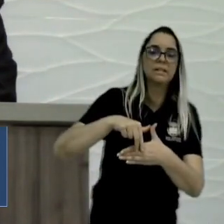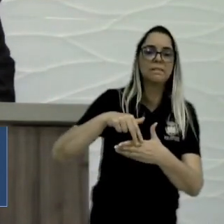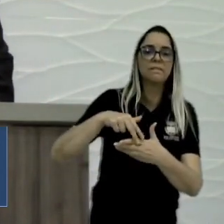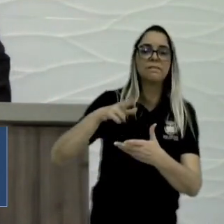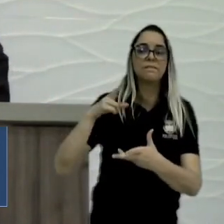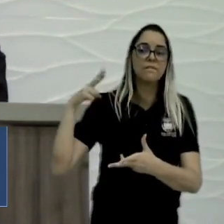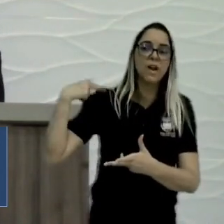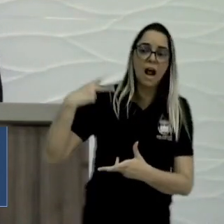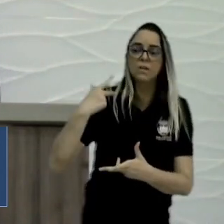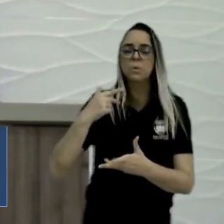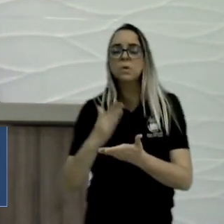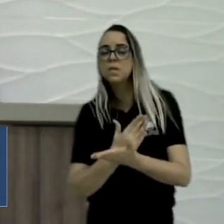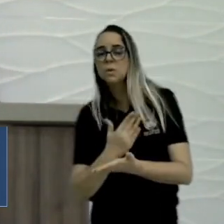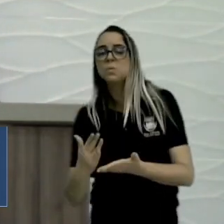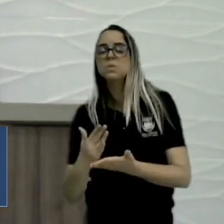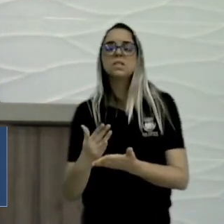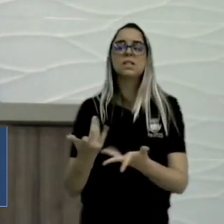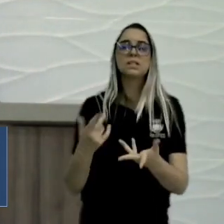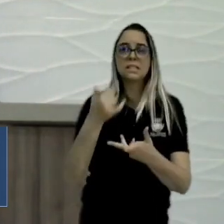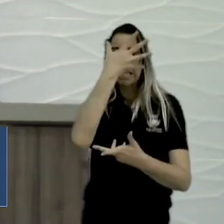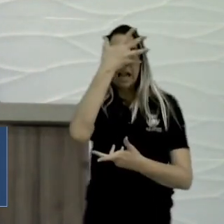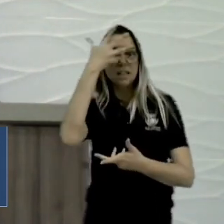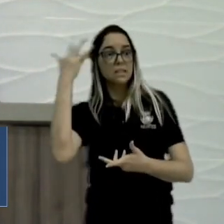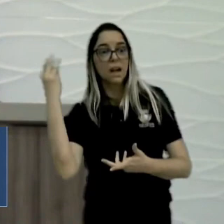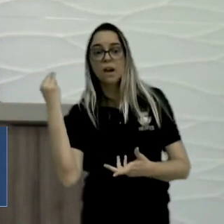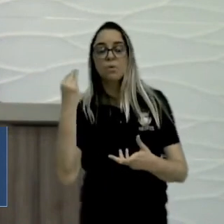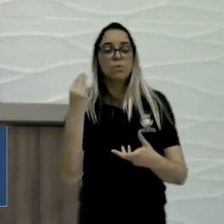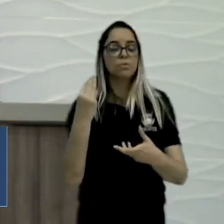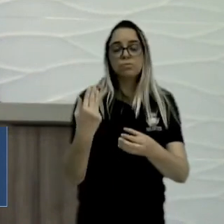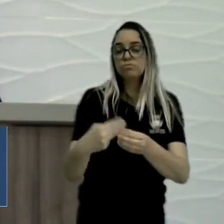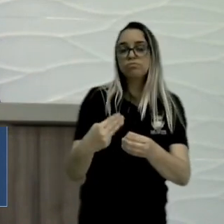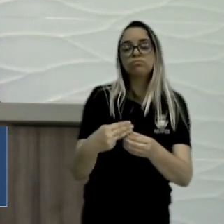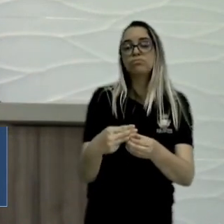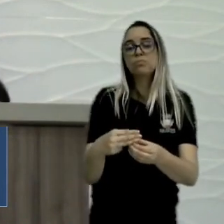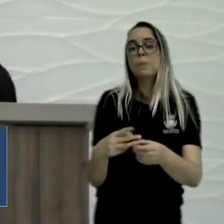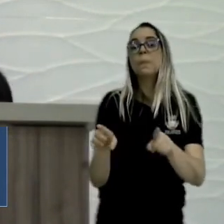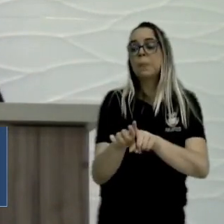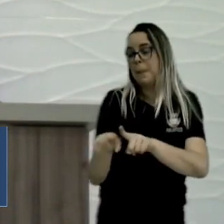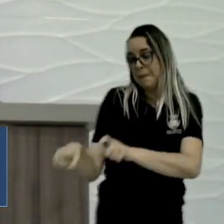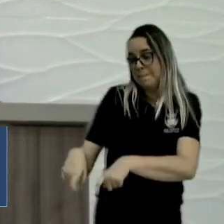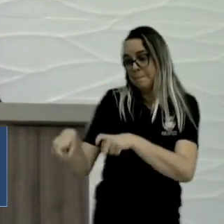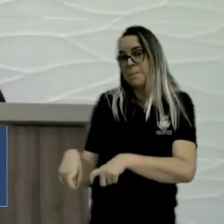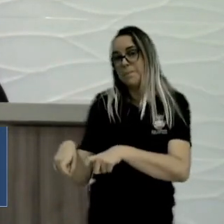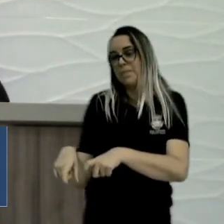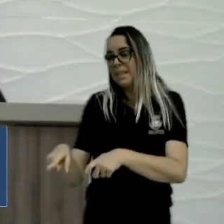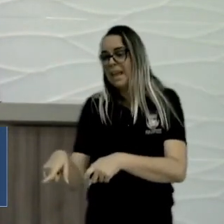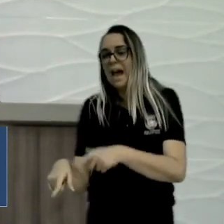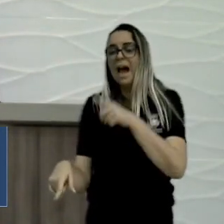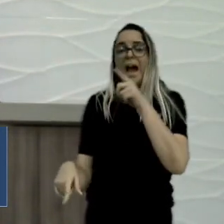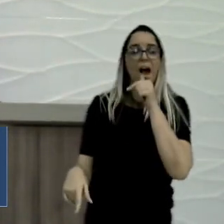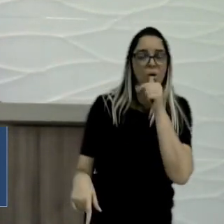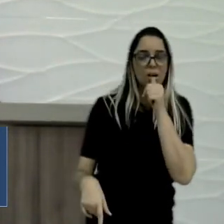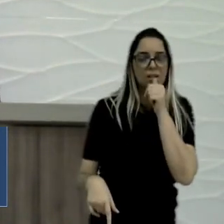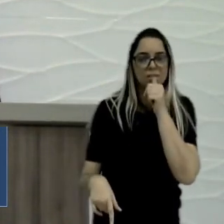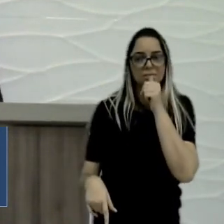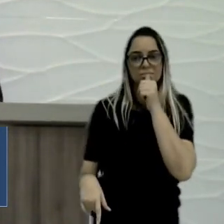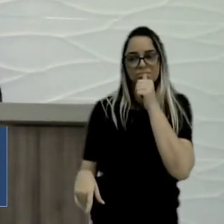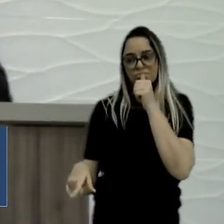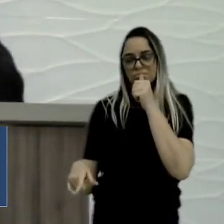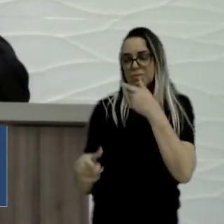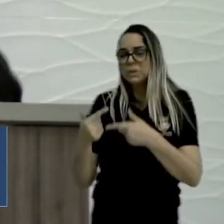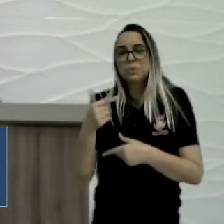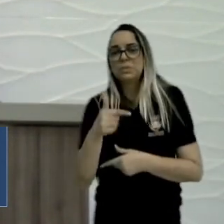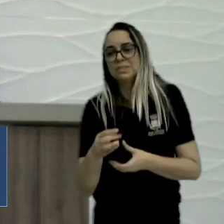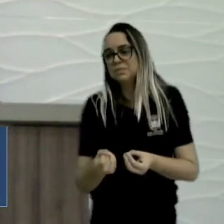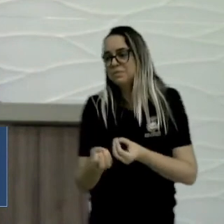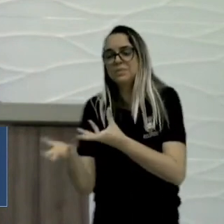esquecer do município, a zona rural está desabastecida por parte do poder público municipal,